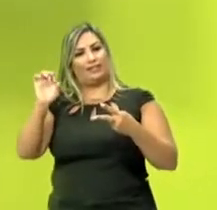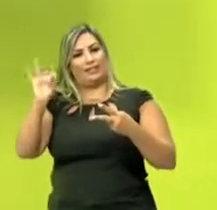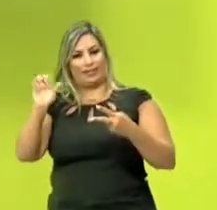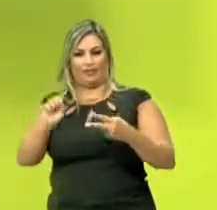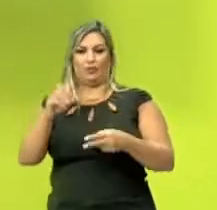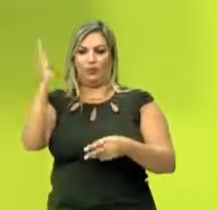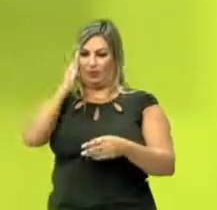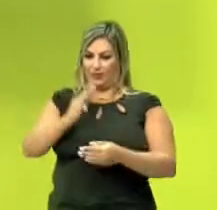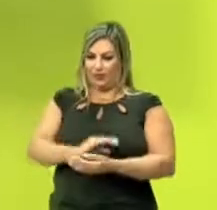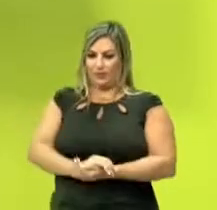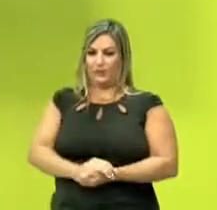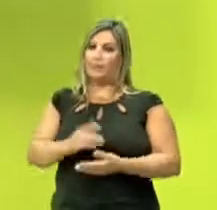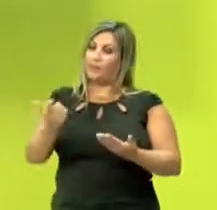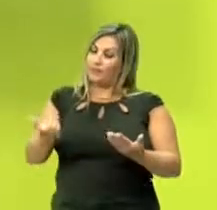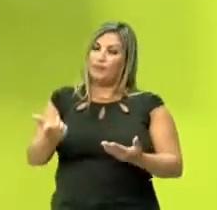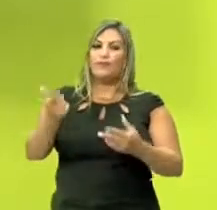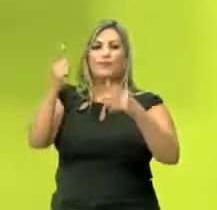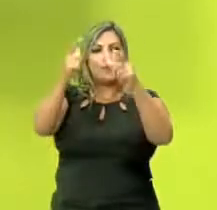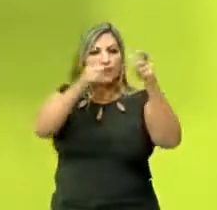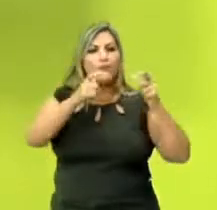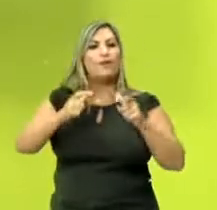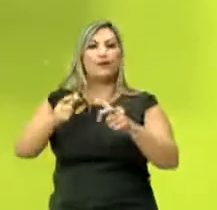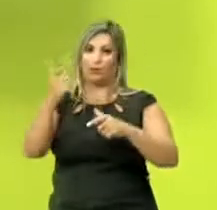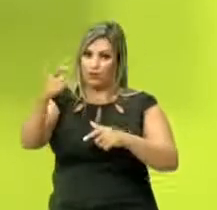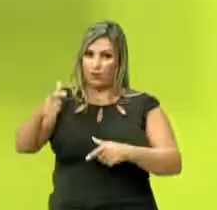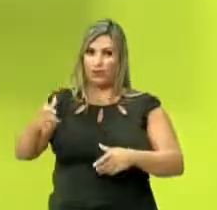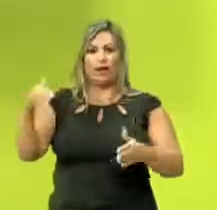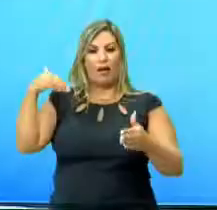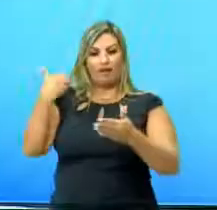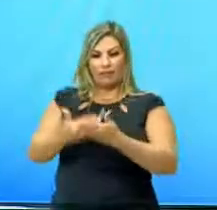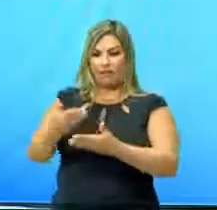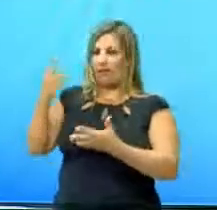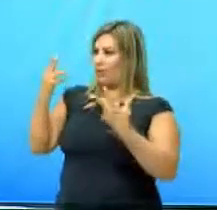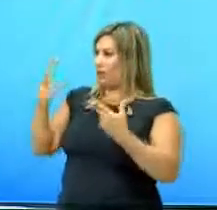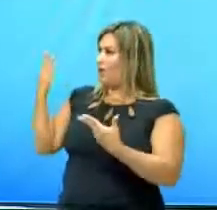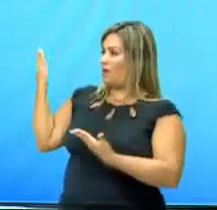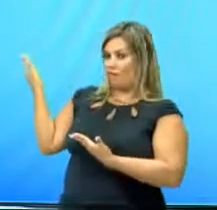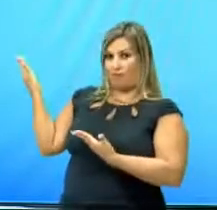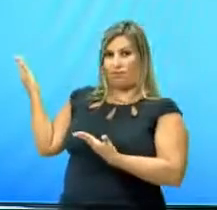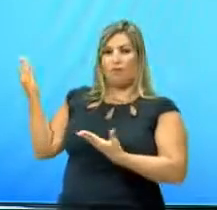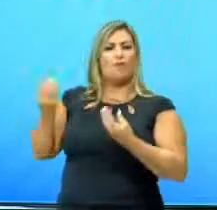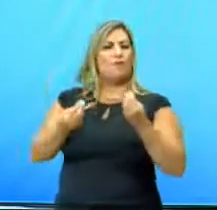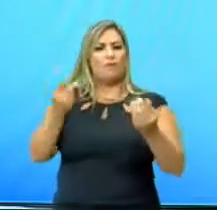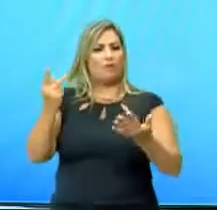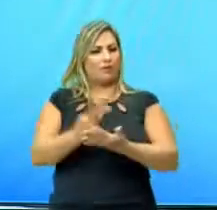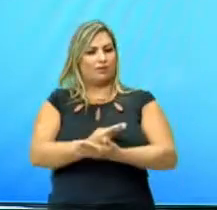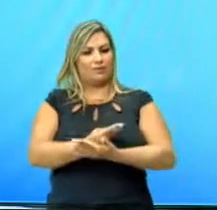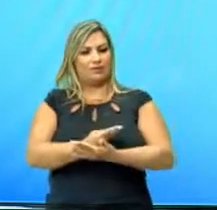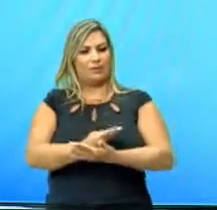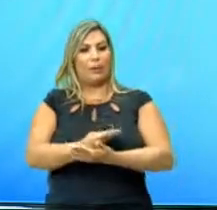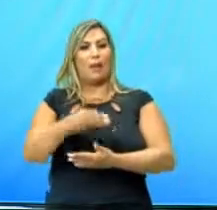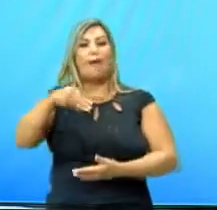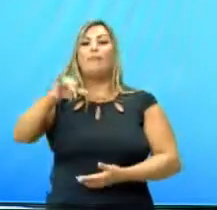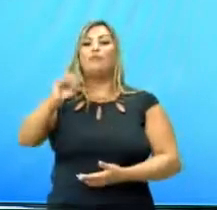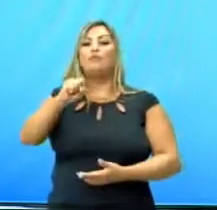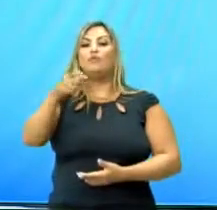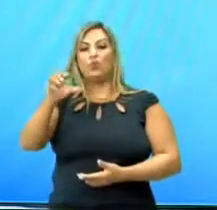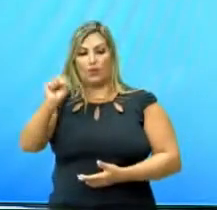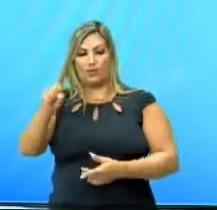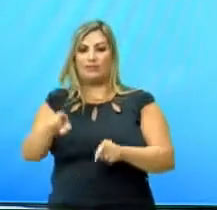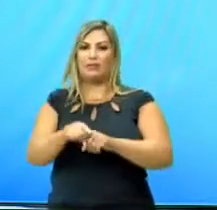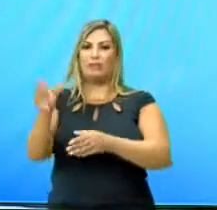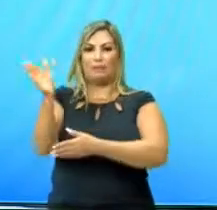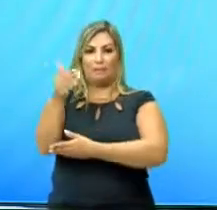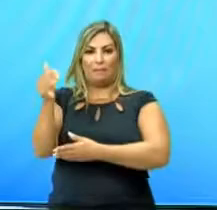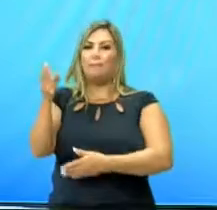E aí, depois, o restante da ocupação do território brasileiro, até chegar nessa configuração atual, como que foi? Através das missões e